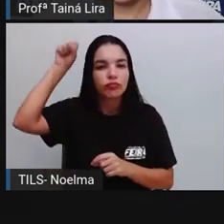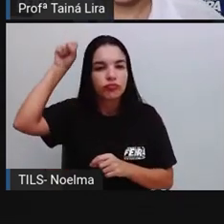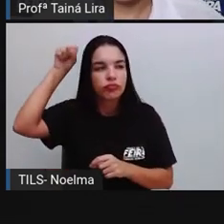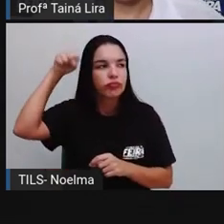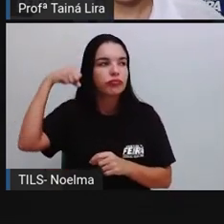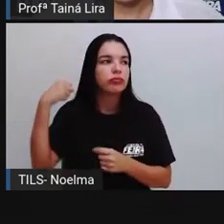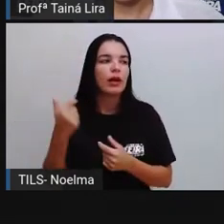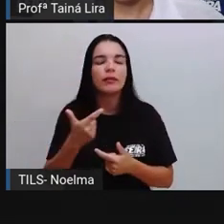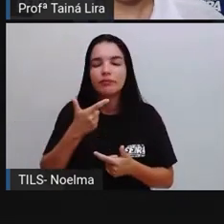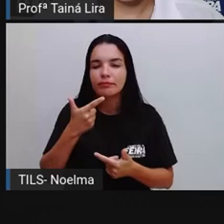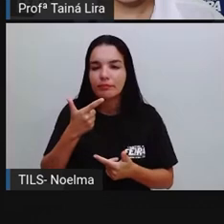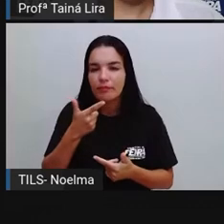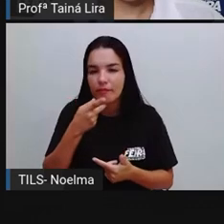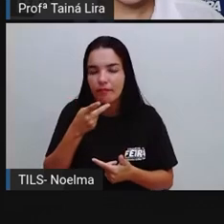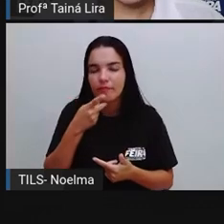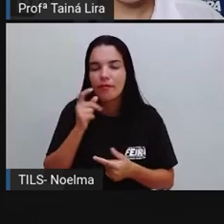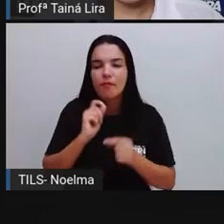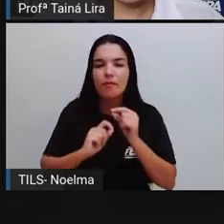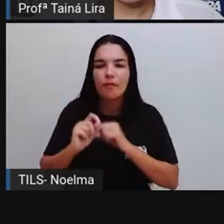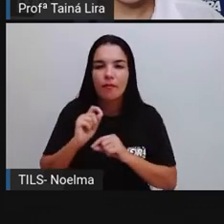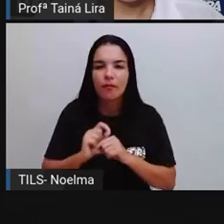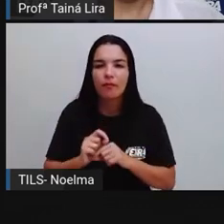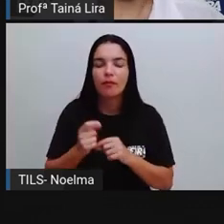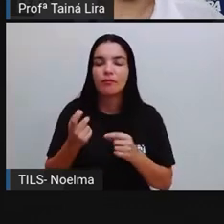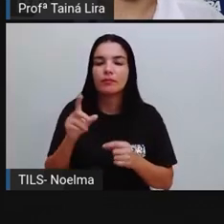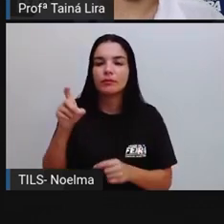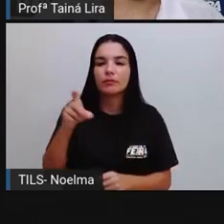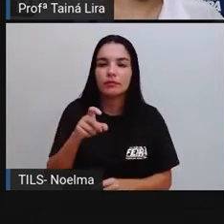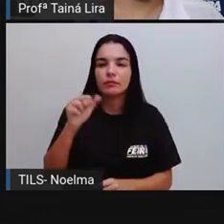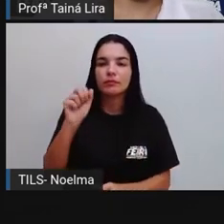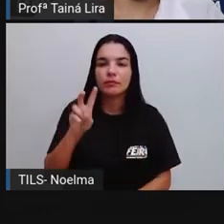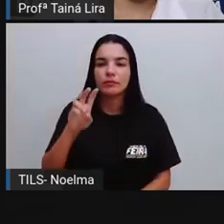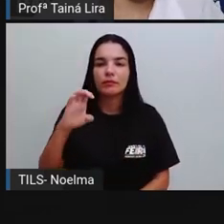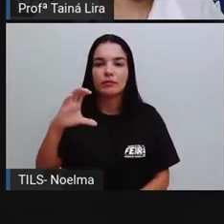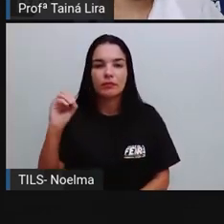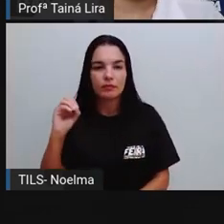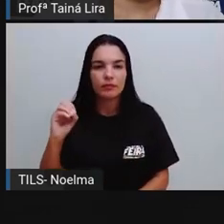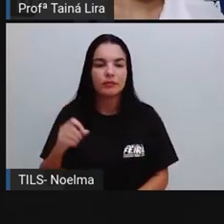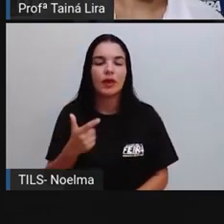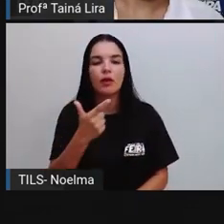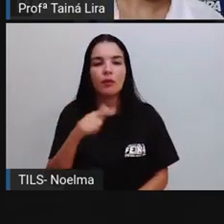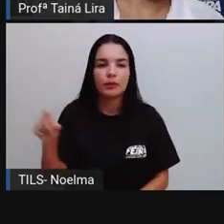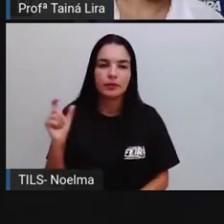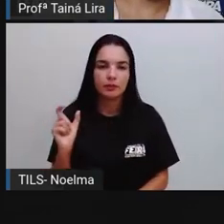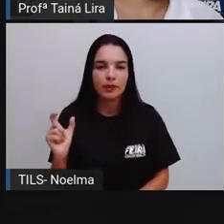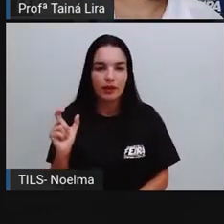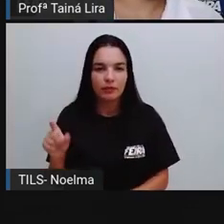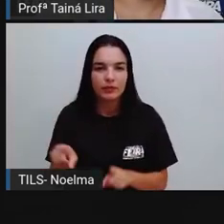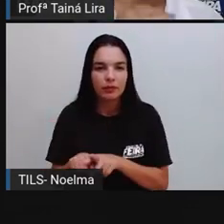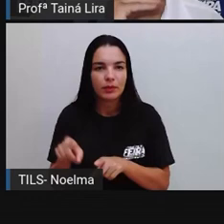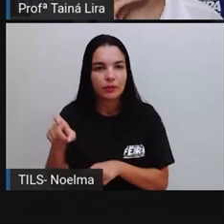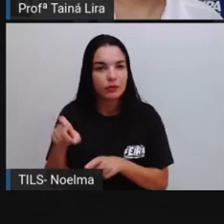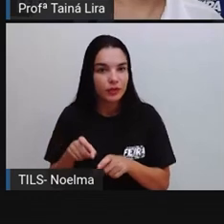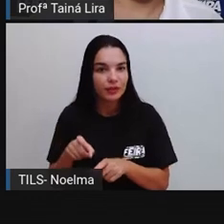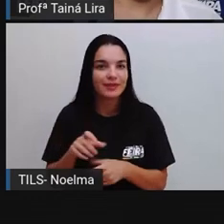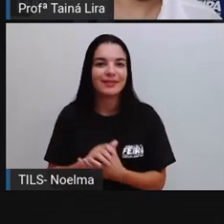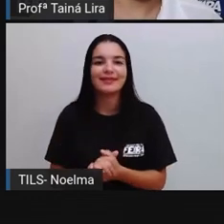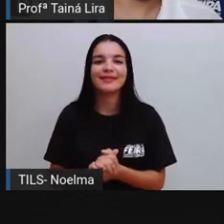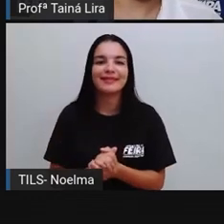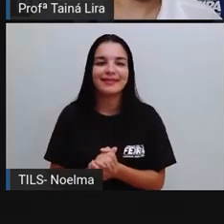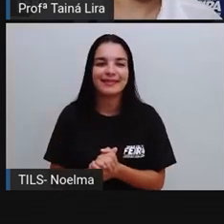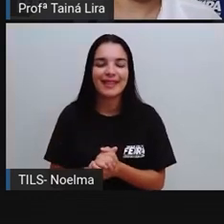Queixar, Xaveco, Então, Outras palavrinhas com X, Então, Hoje nós já